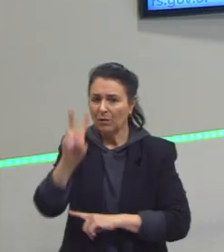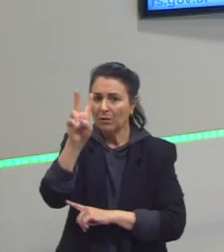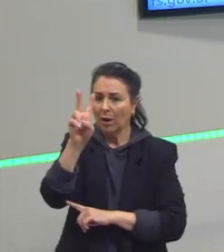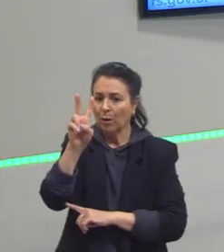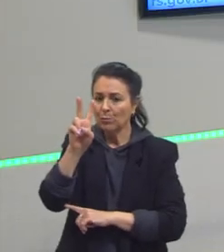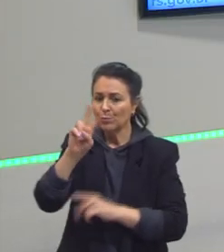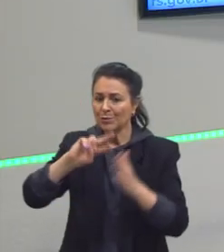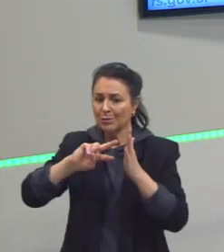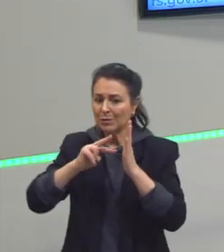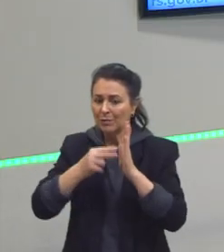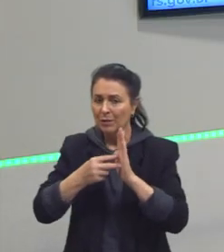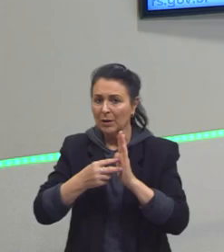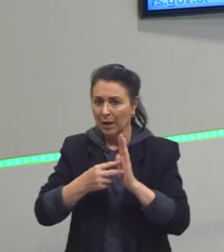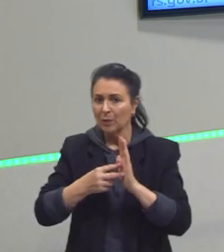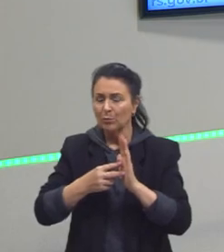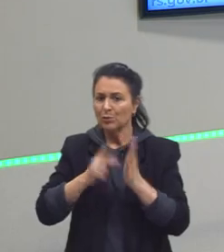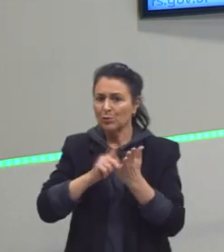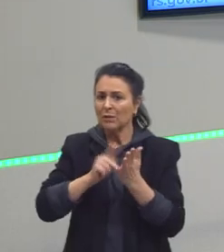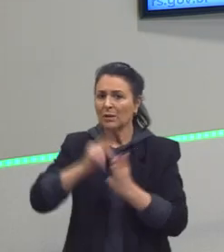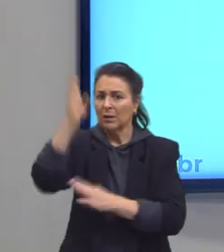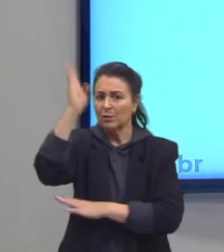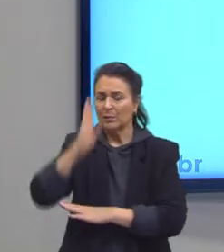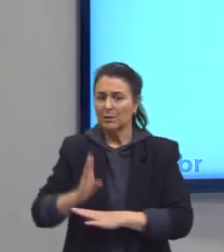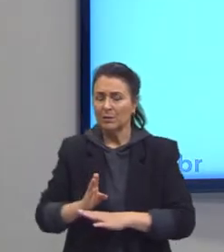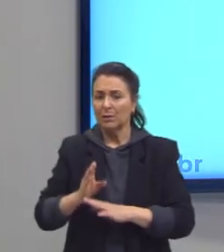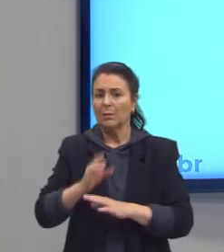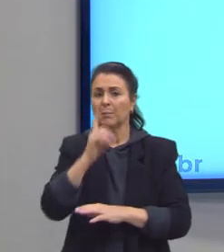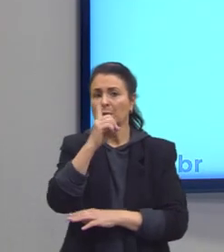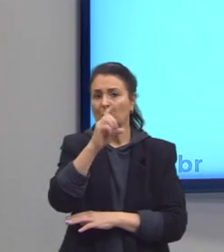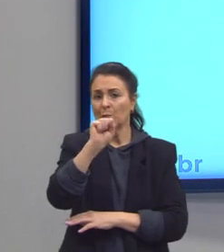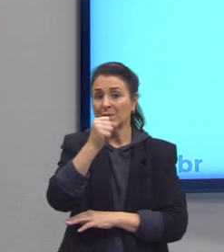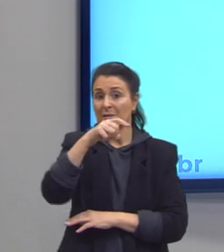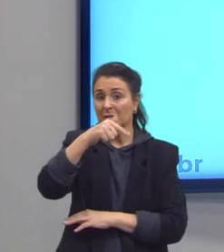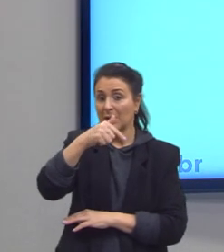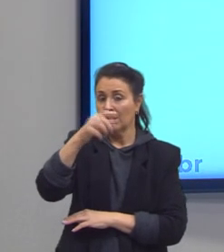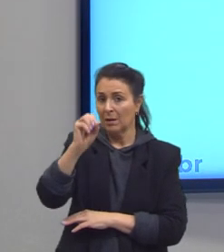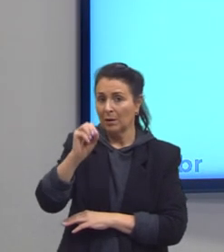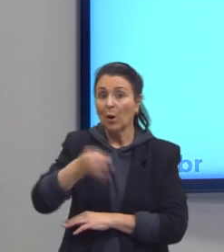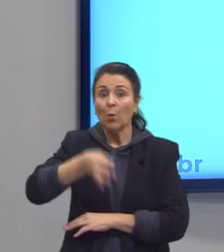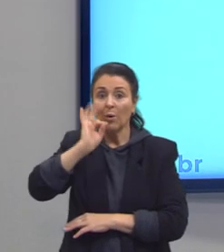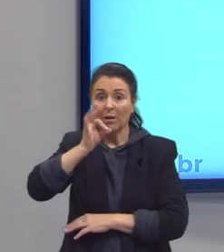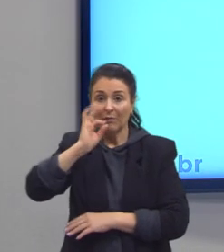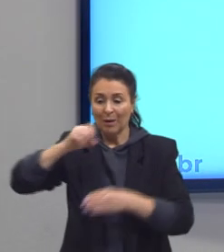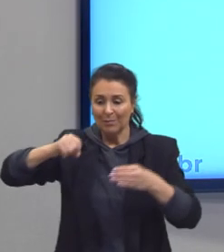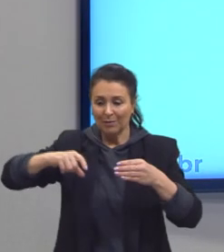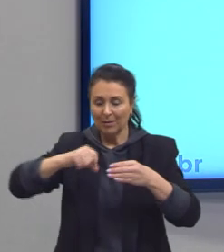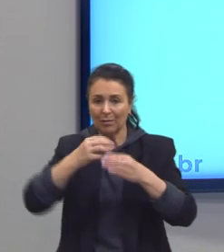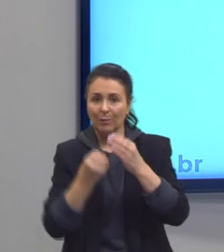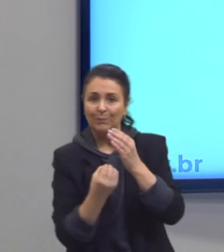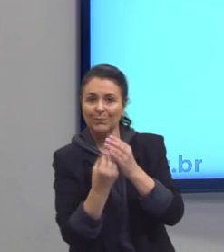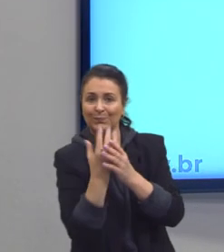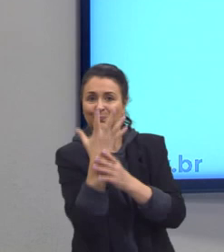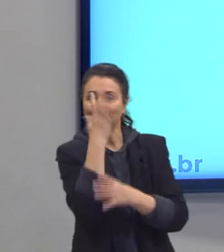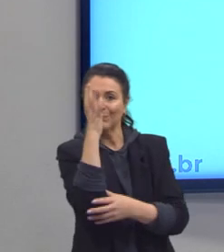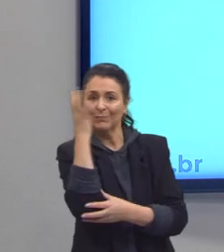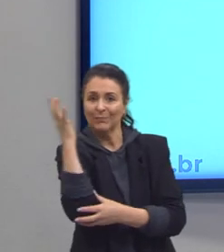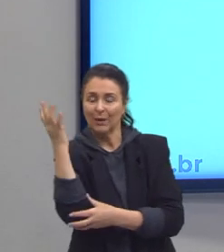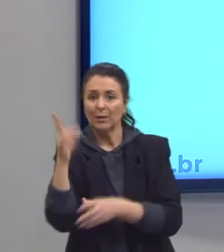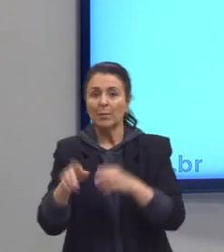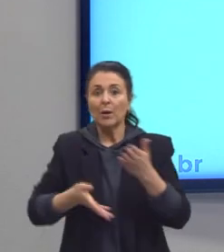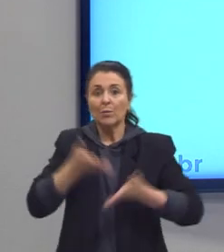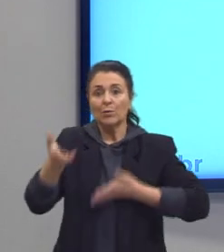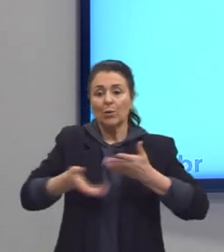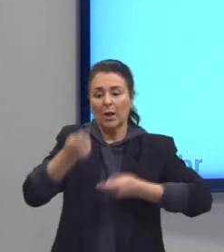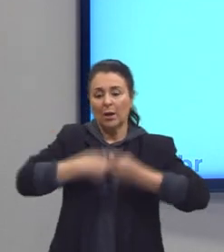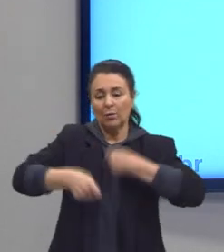Brasil. Década de 1870, o café, o café também é um grande impulsionador da economia brasileira, de uma forma de viver